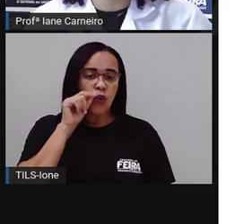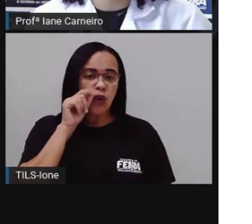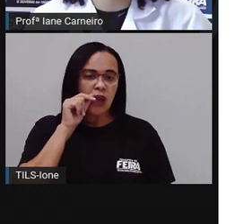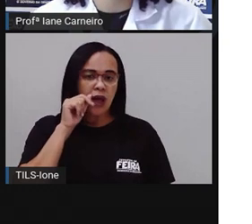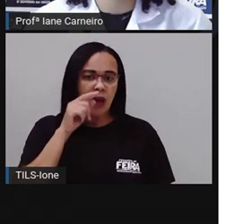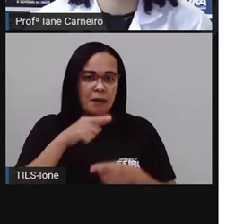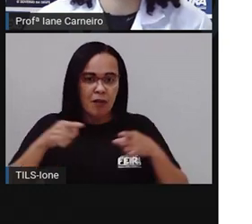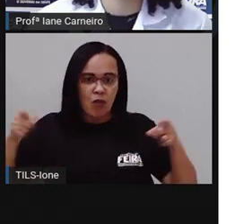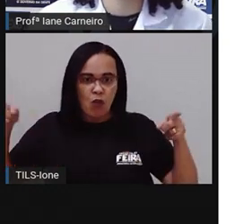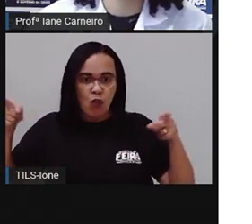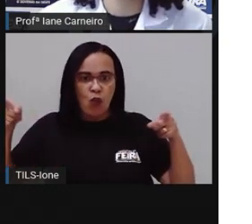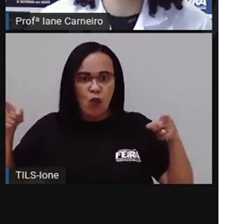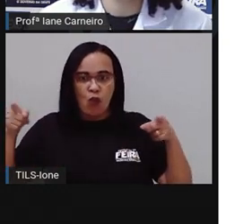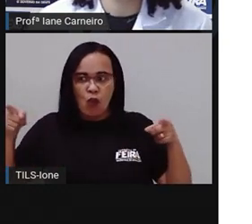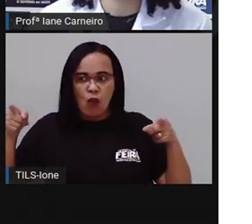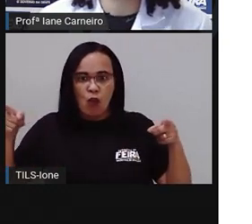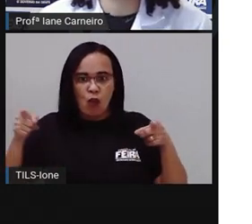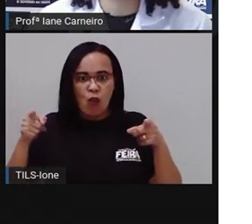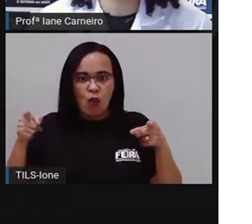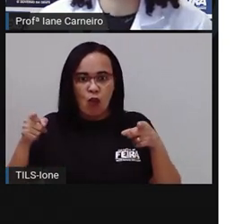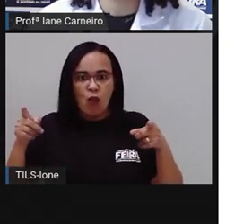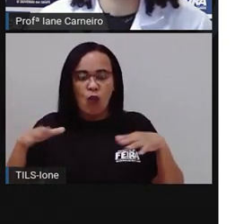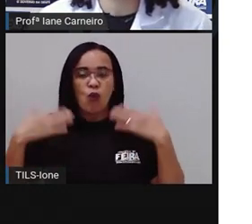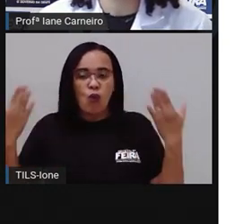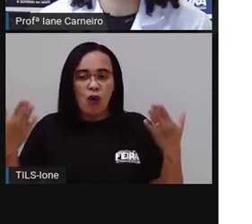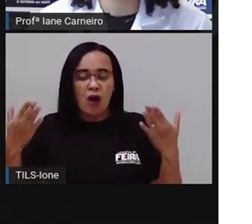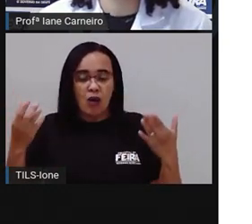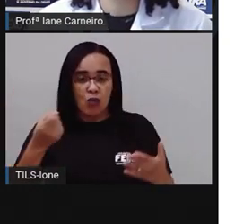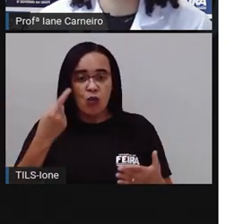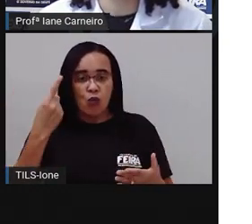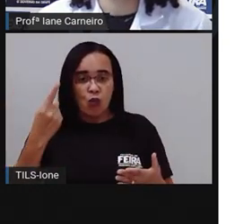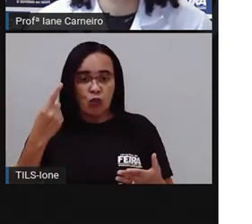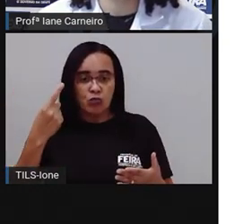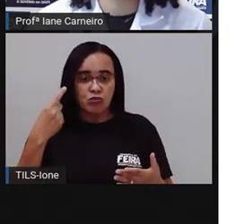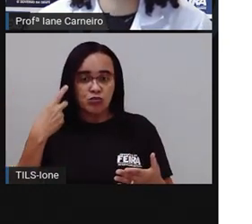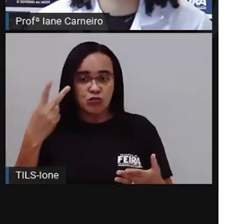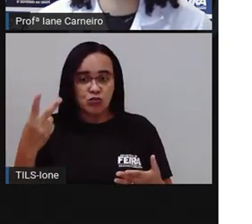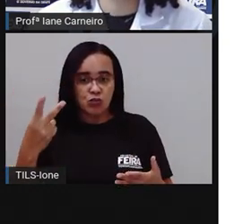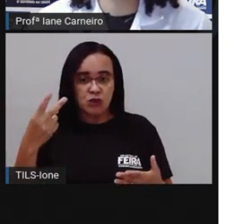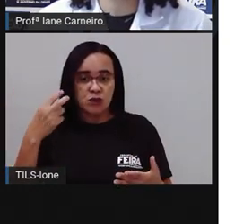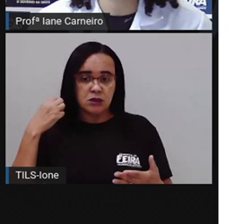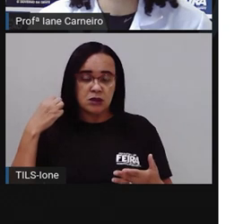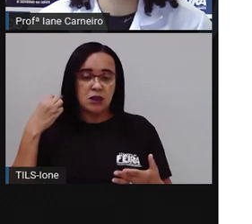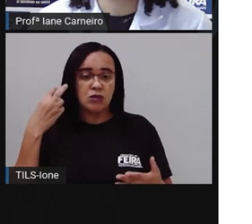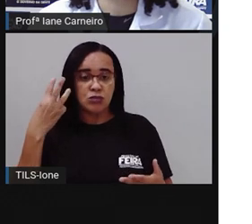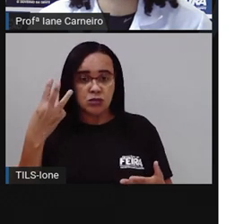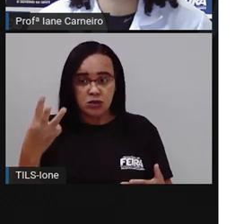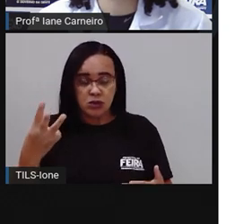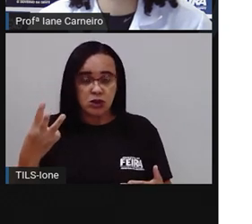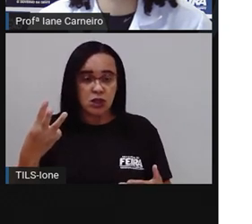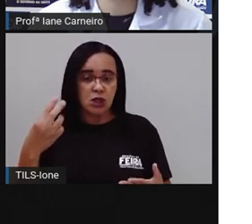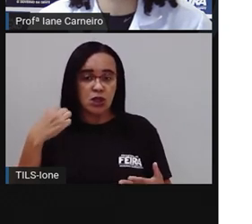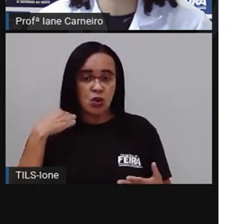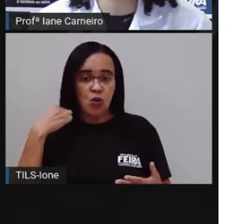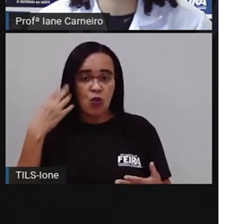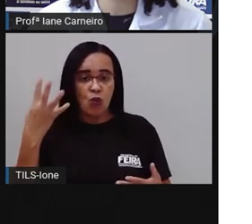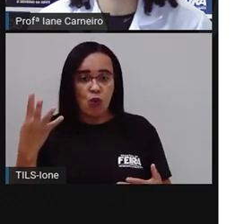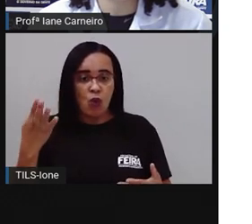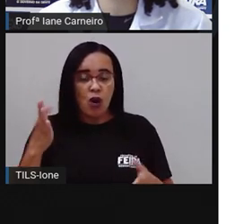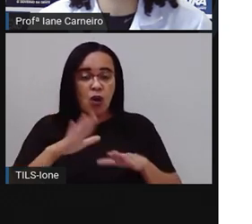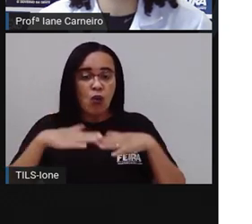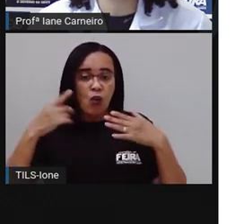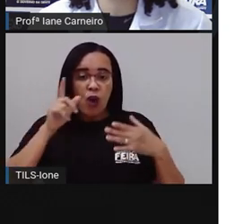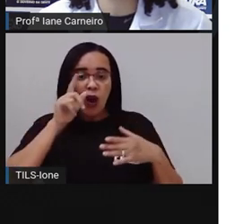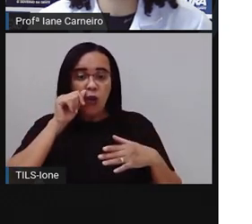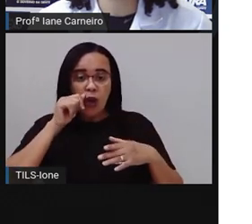lápis? É o 1. Olha o tamanho, ó. 1. É o 2. É o 3. Ou